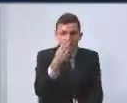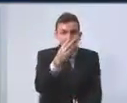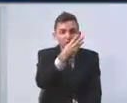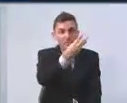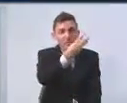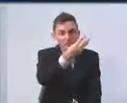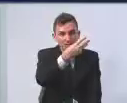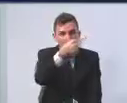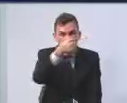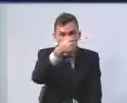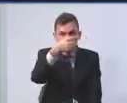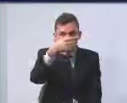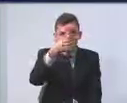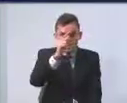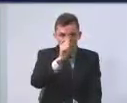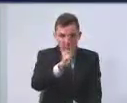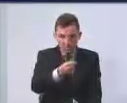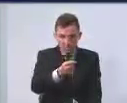374 mil reais.